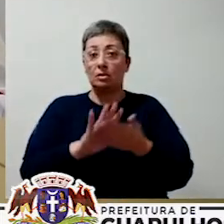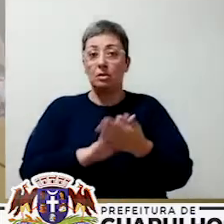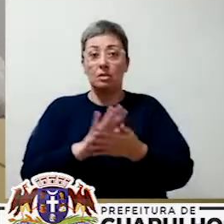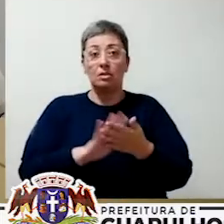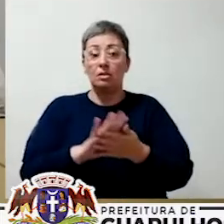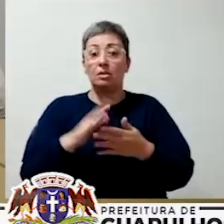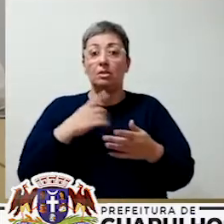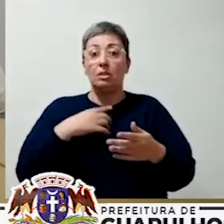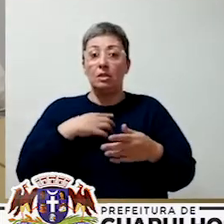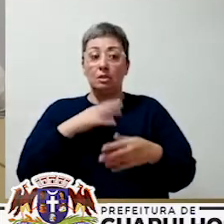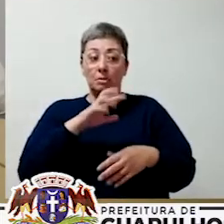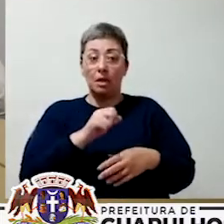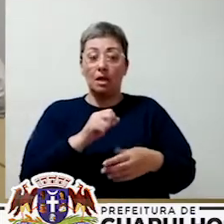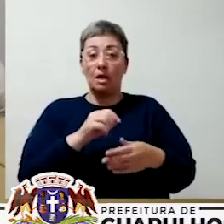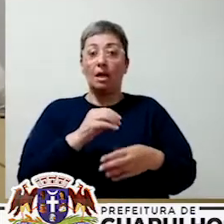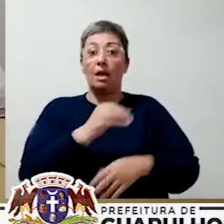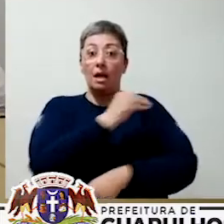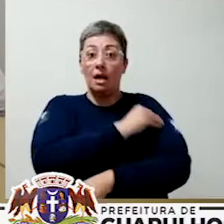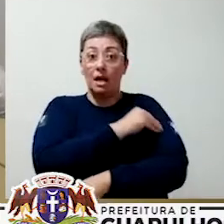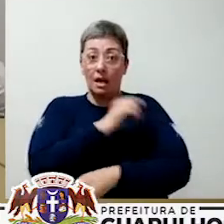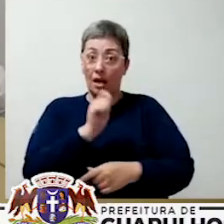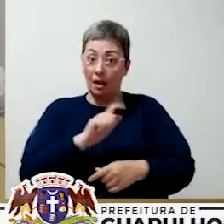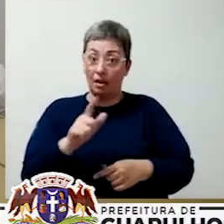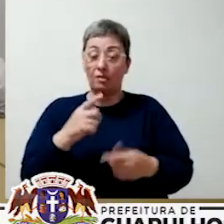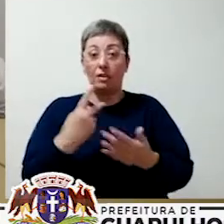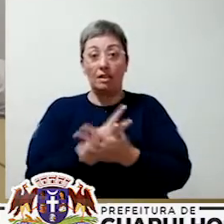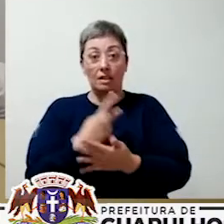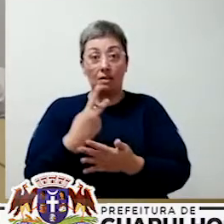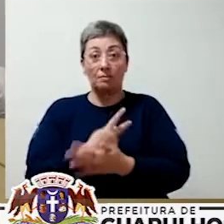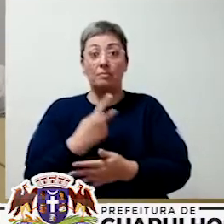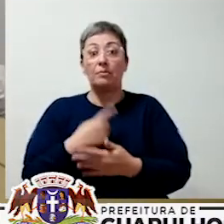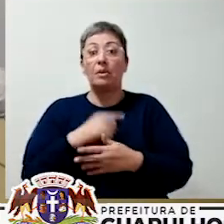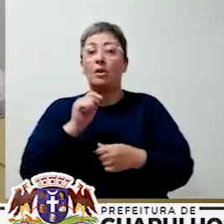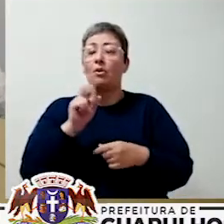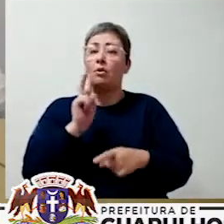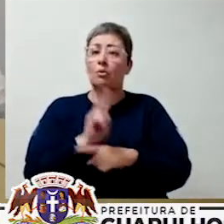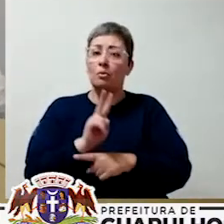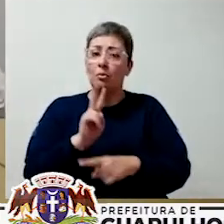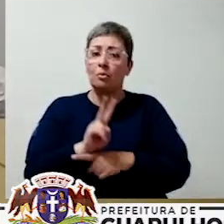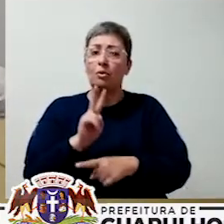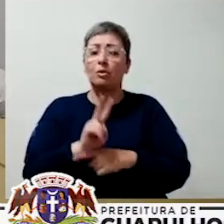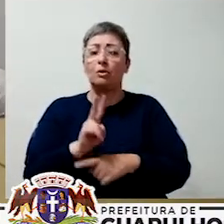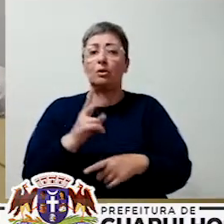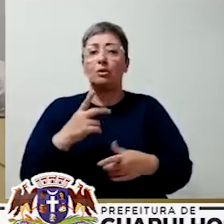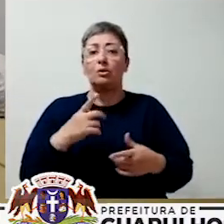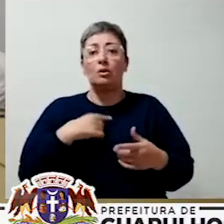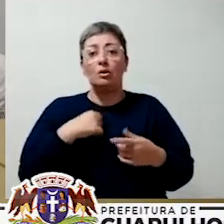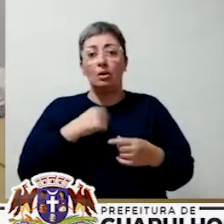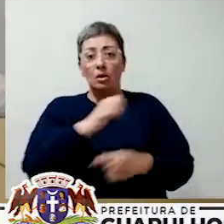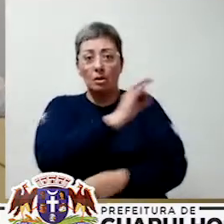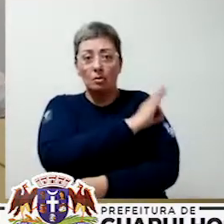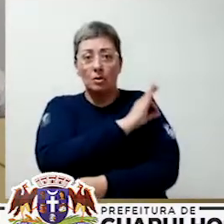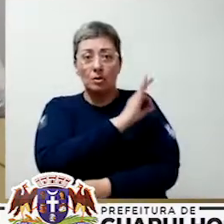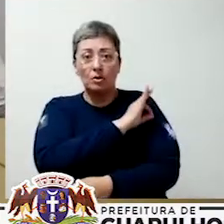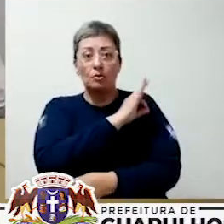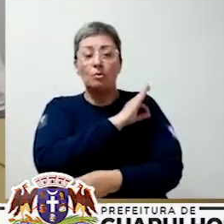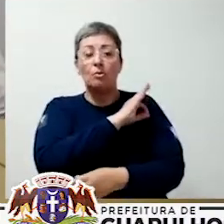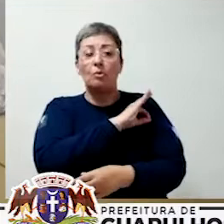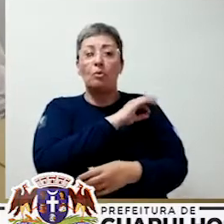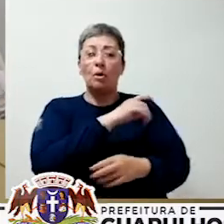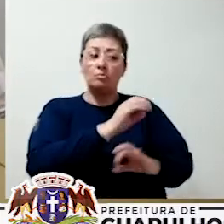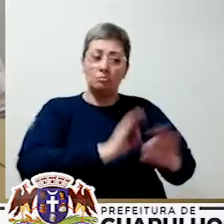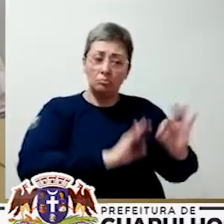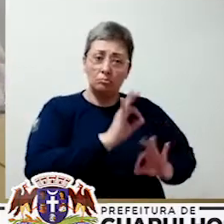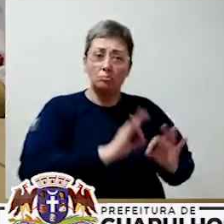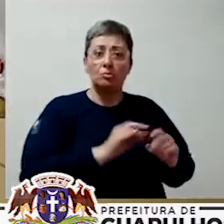pegar o álcool aqui, a gente vai ensinar errado. Então, assim, cuidem-se, né? E que, assim, a prefeitura está fazendo a parte dela, mas agora